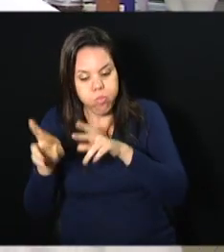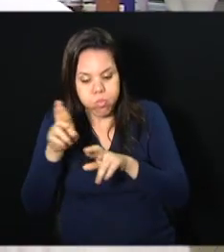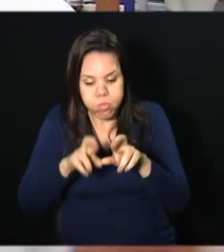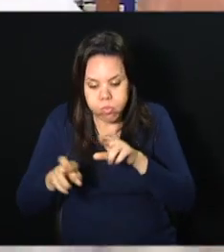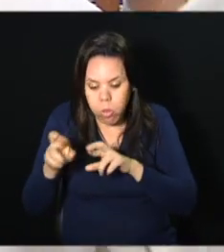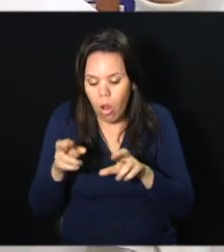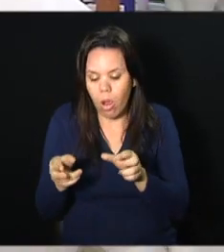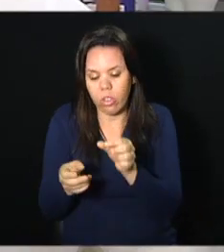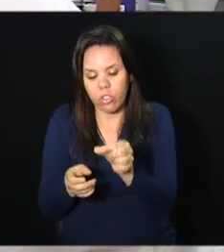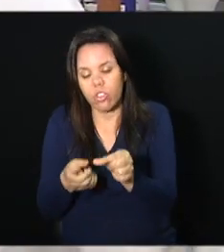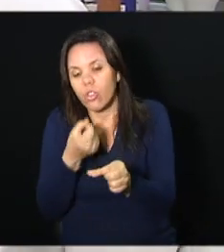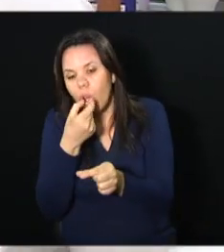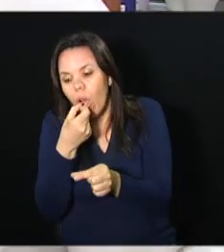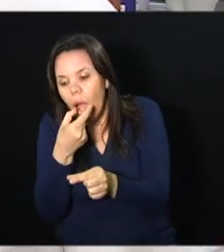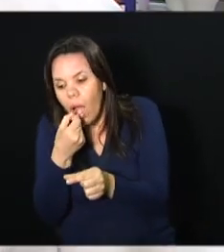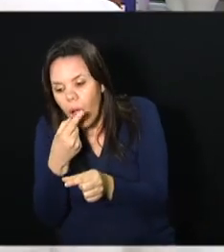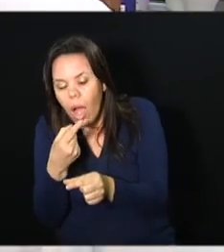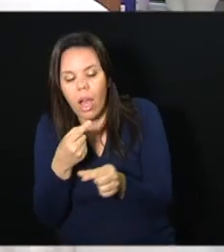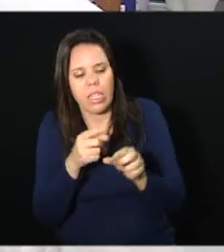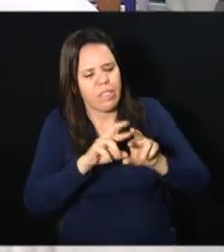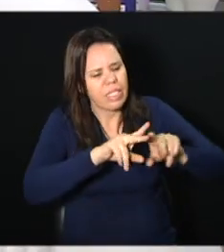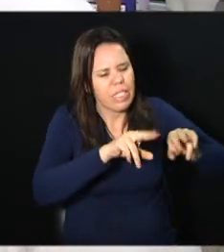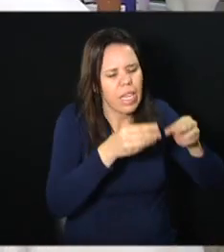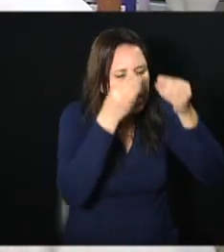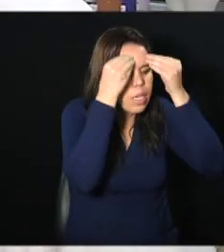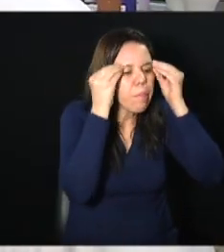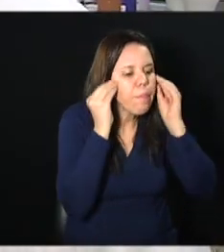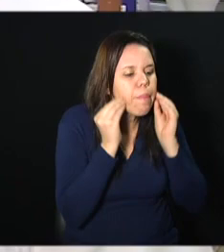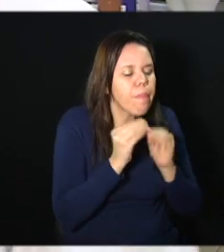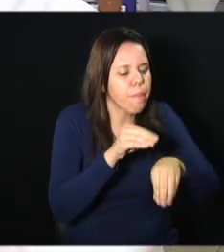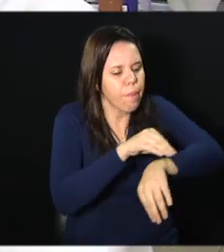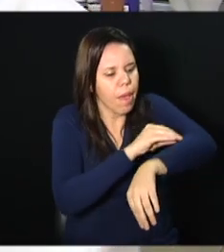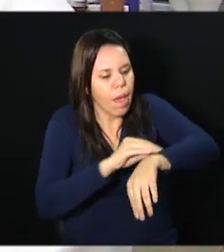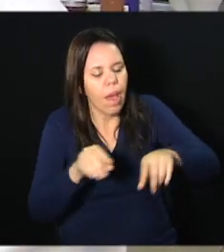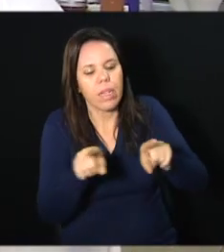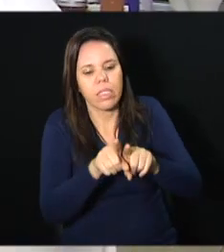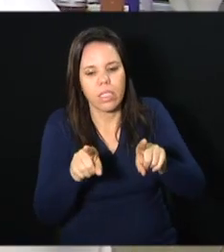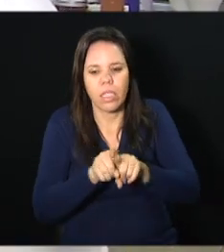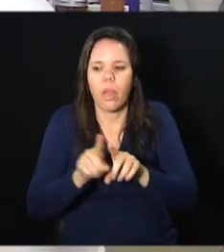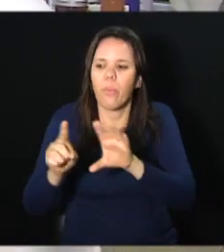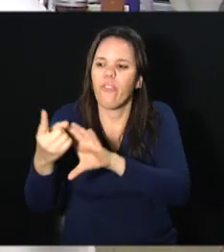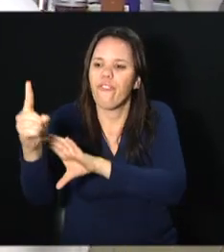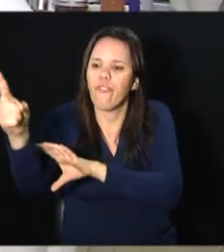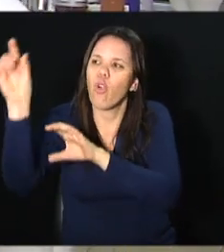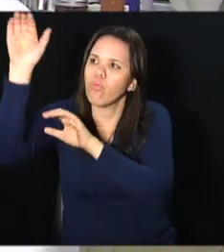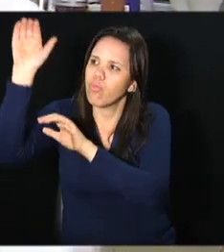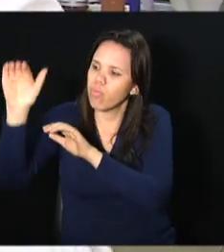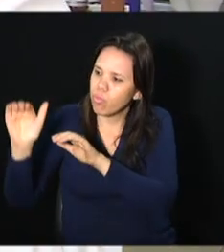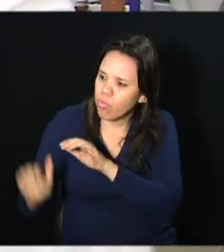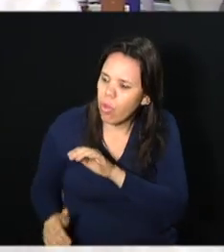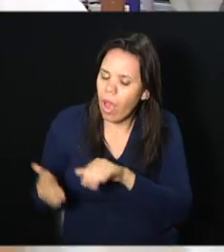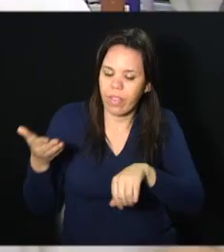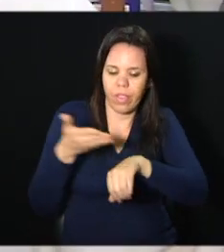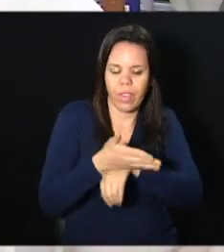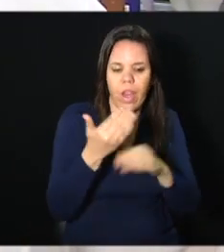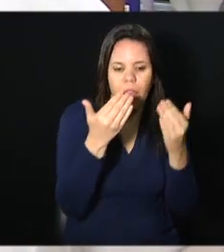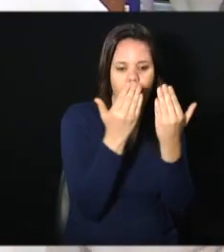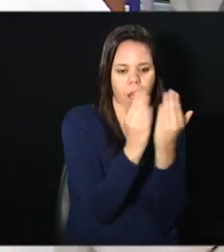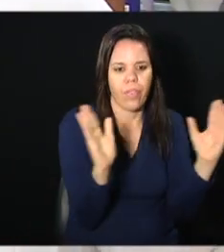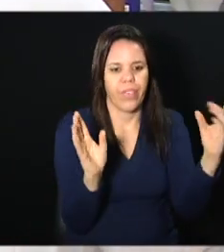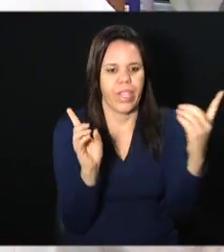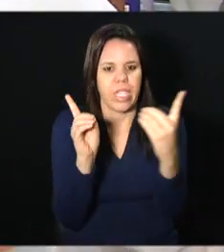cápsula, aqui o laboratório de dermato, a almoxarifada vai ser lá no fundo, a entrada de produtos vai ser por aqui, a